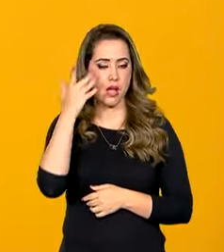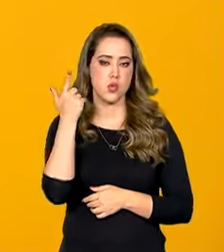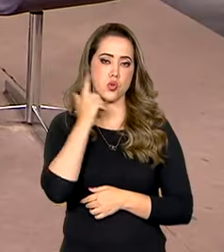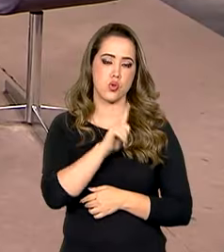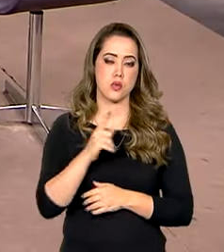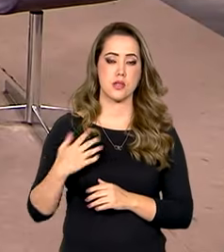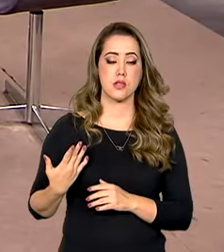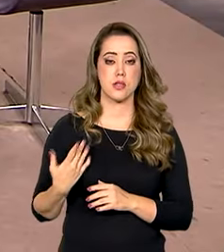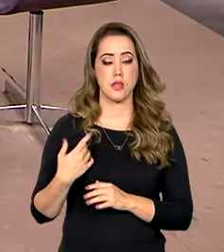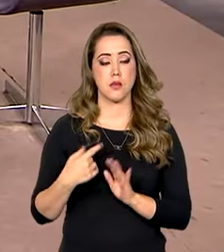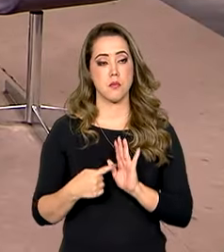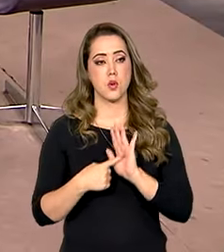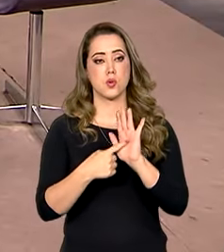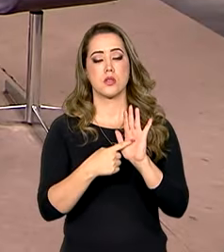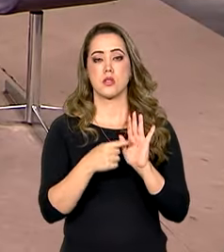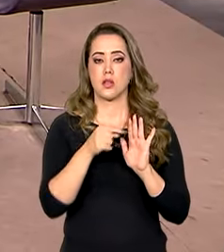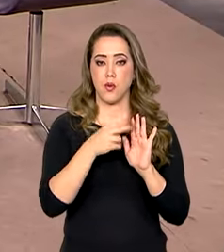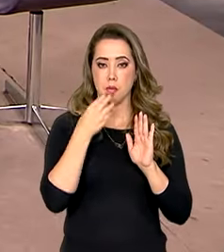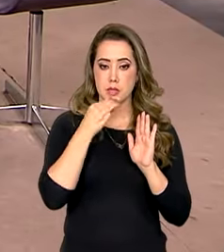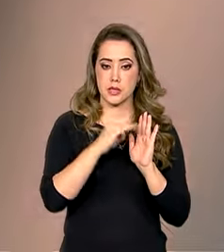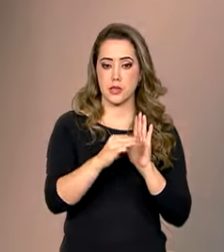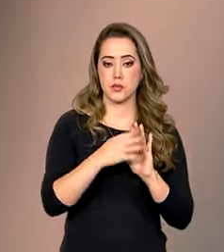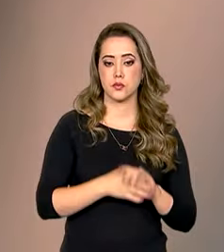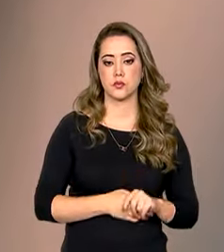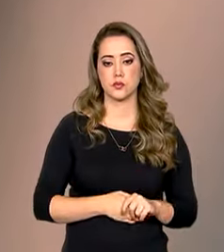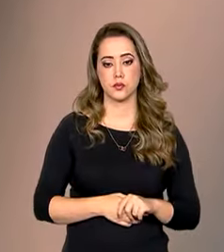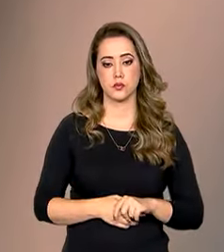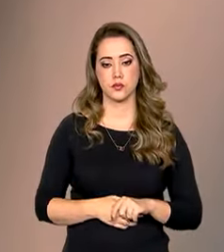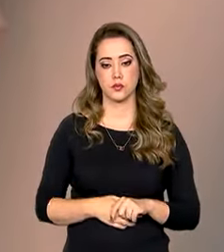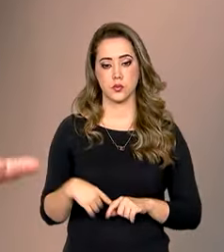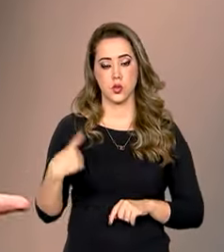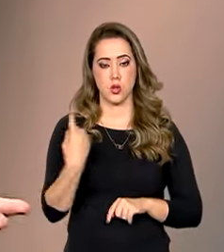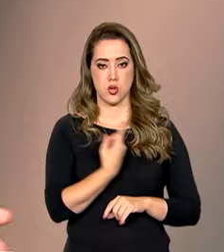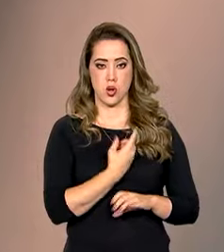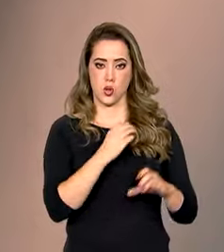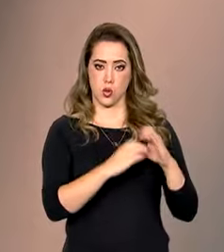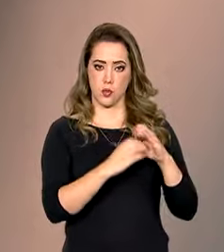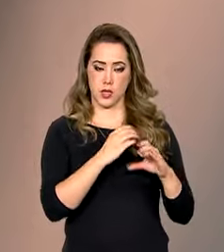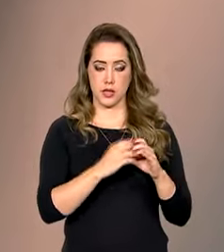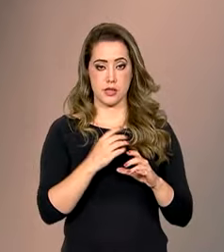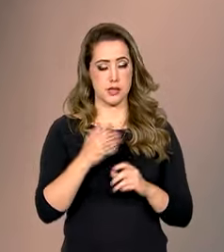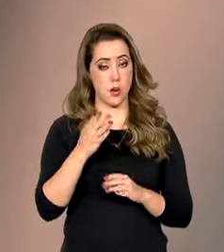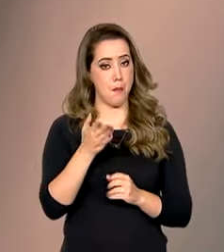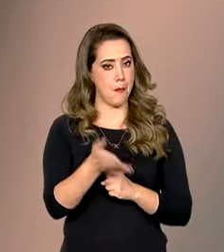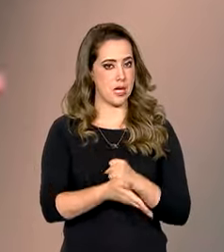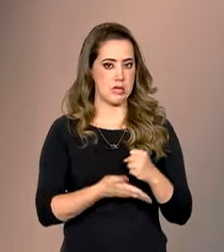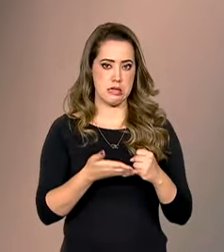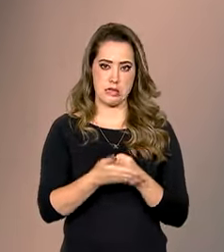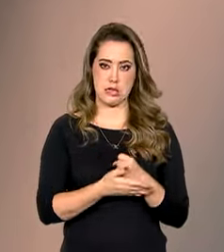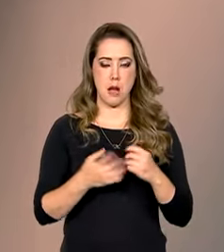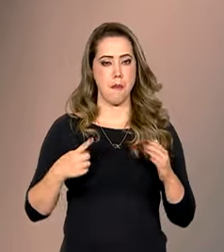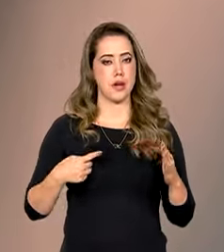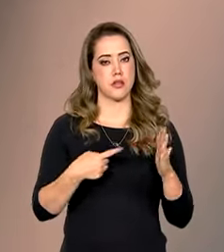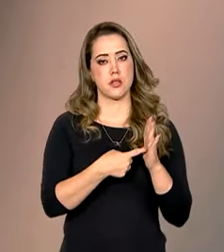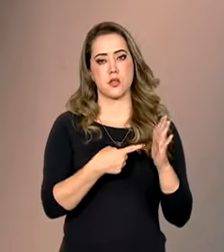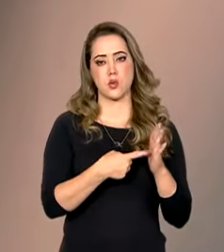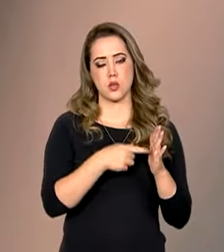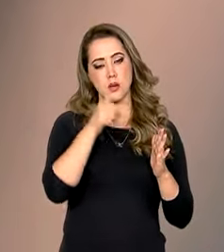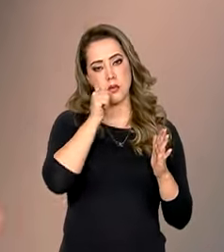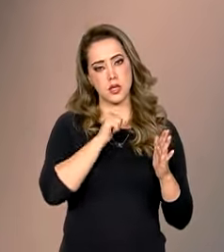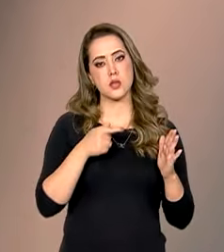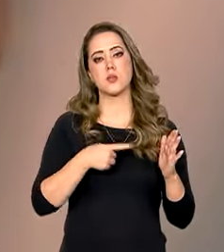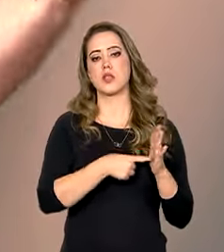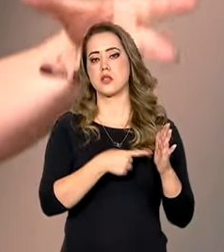fazer chegar uma ameaçagem? Bom, o nosso canal fundamental para denúncias, para que as mulheres